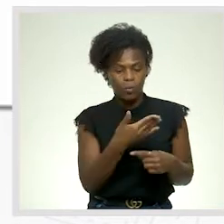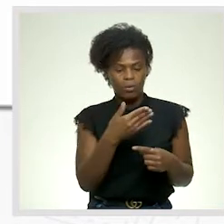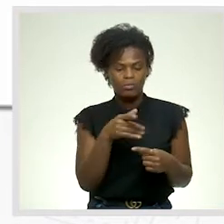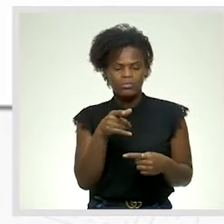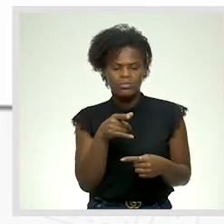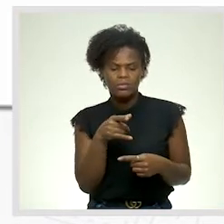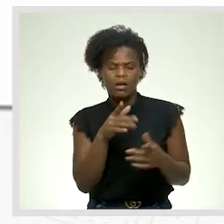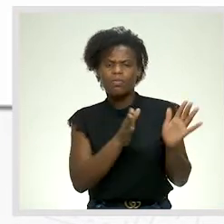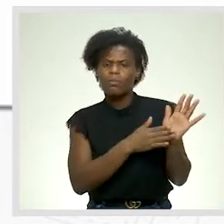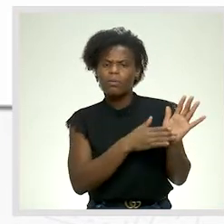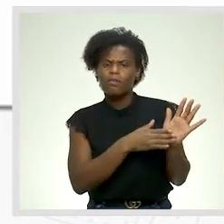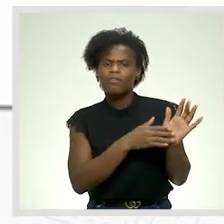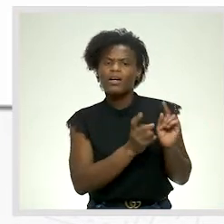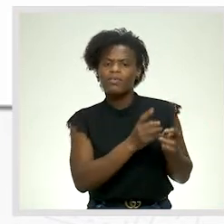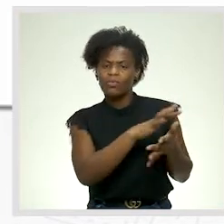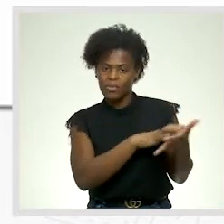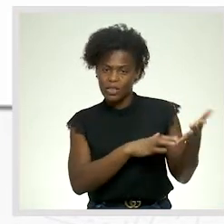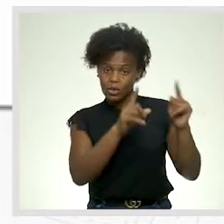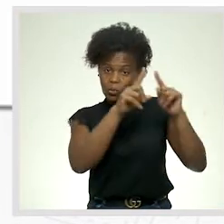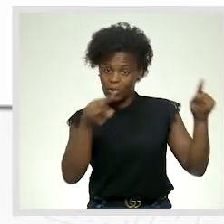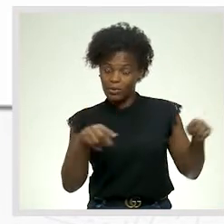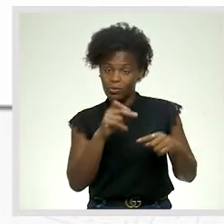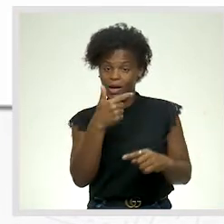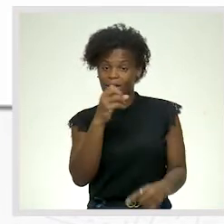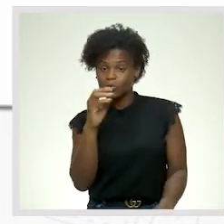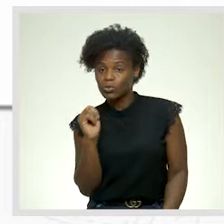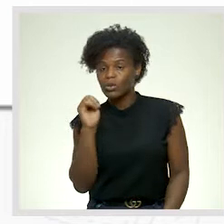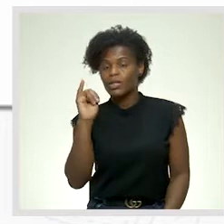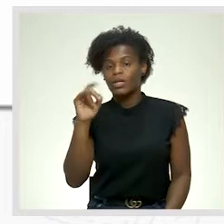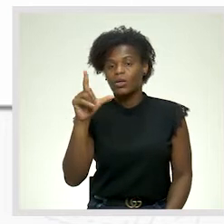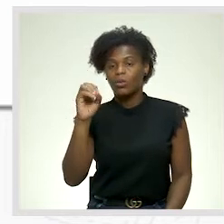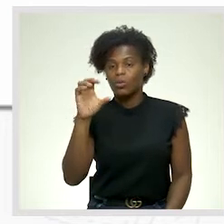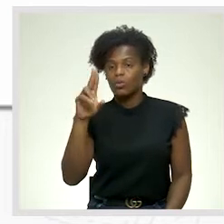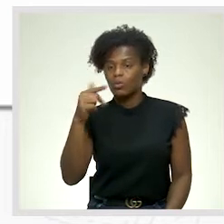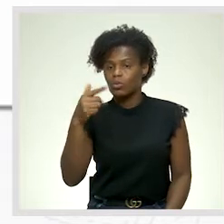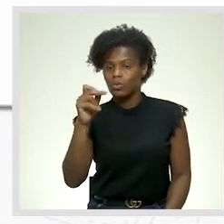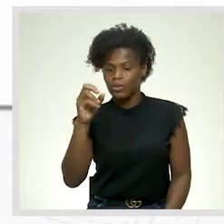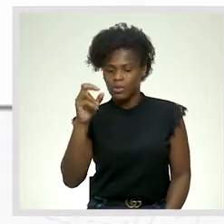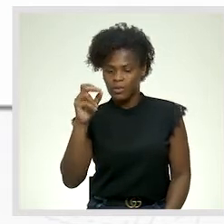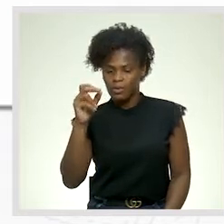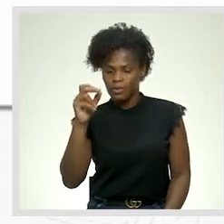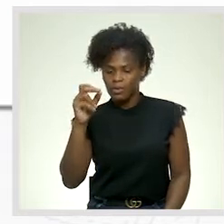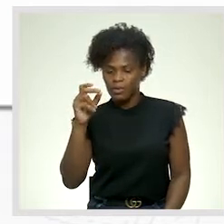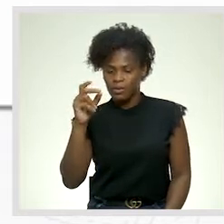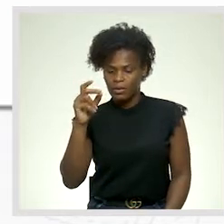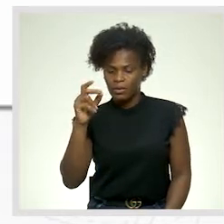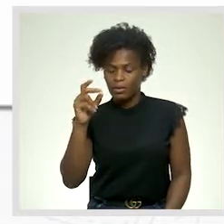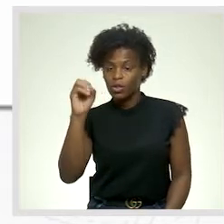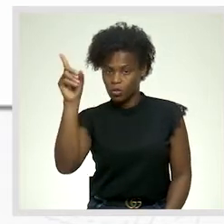prove que o texto em análise se enquadra nos atos e locutórios expressivos e emotivos, tendo em conta os seguintes elementos. A linha A,